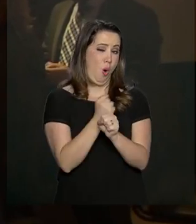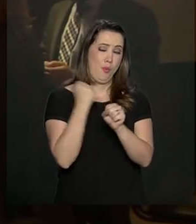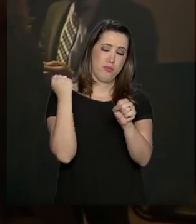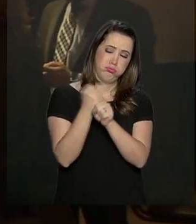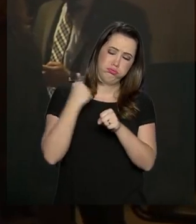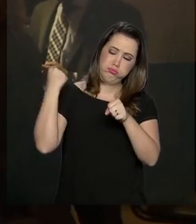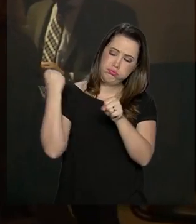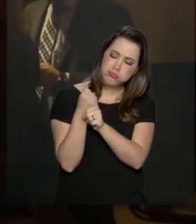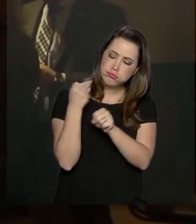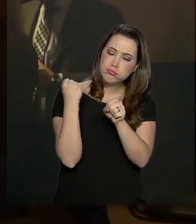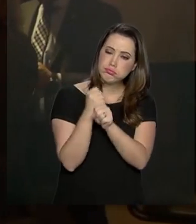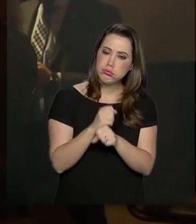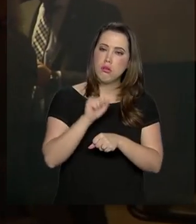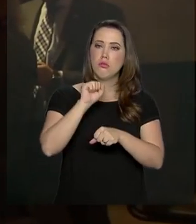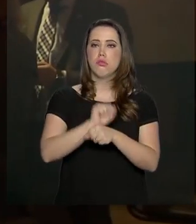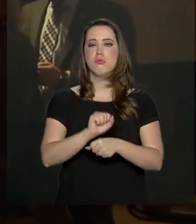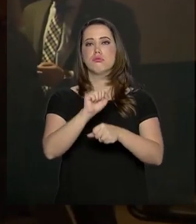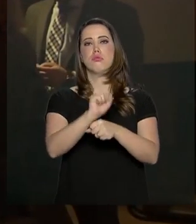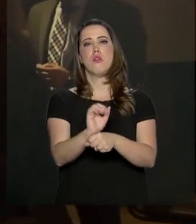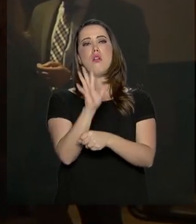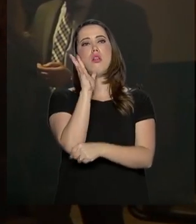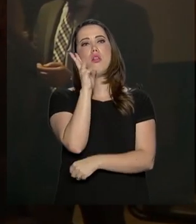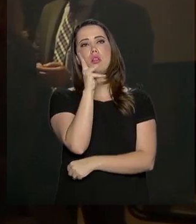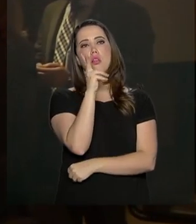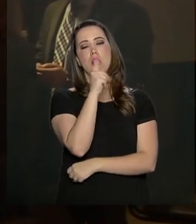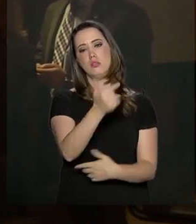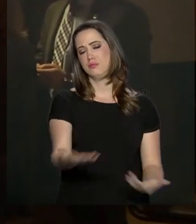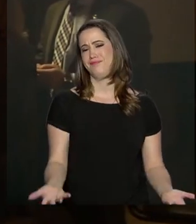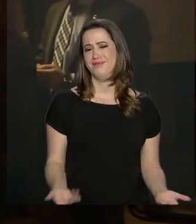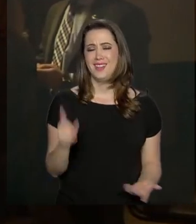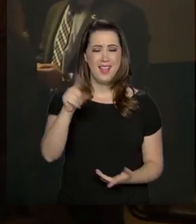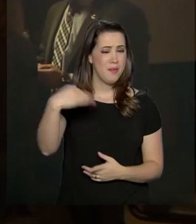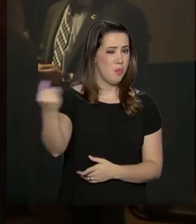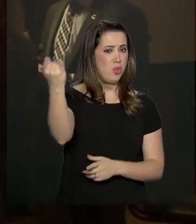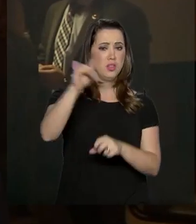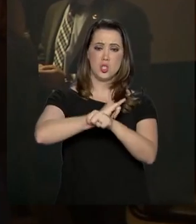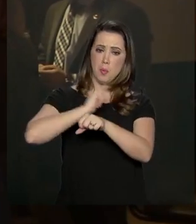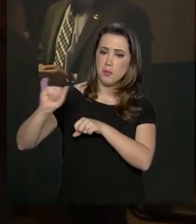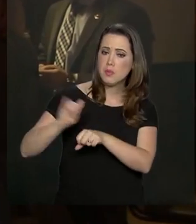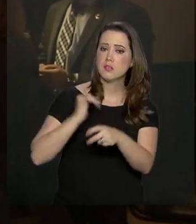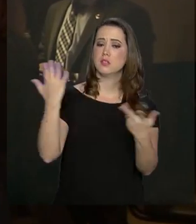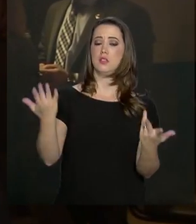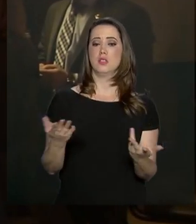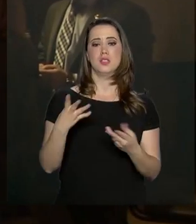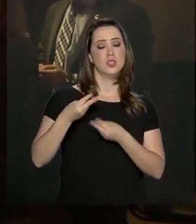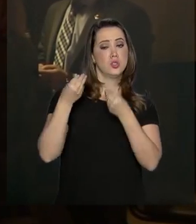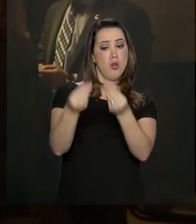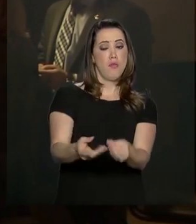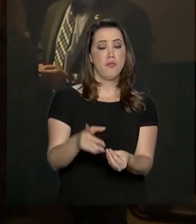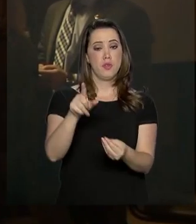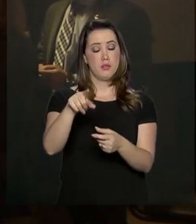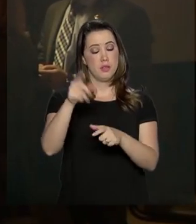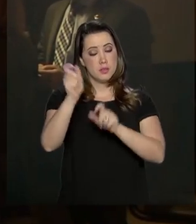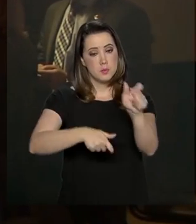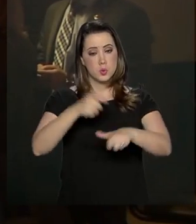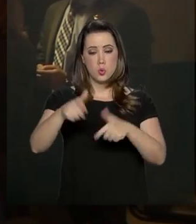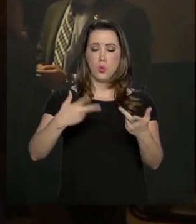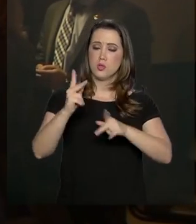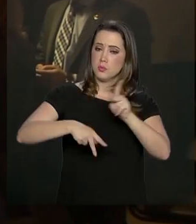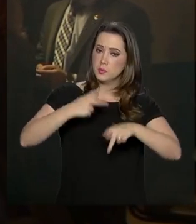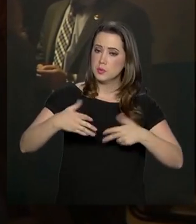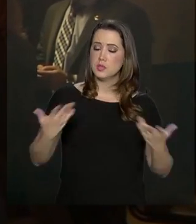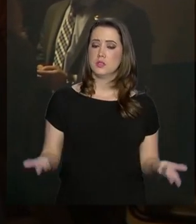e as obras estão paralisadas ou estão com andamento lento, são estratégicas para o e não entregam ela aos usuários, à